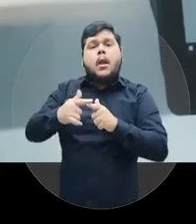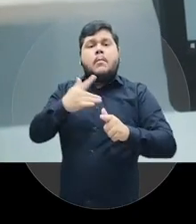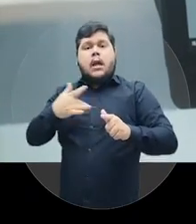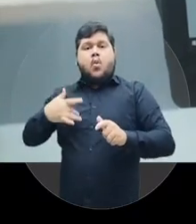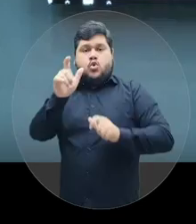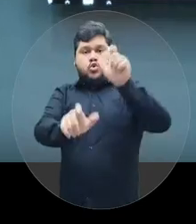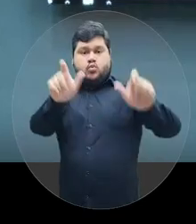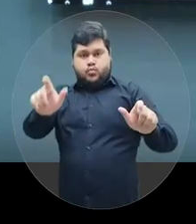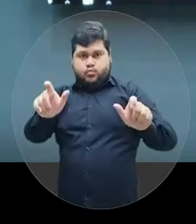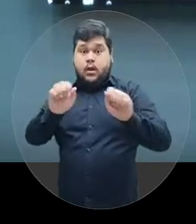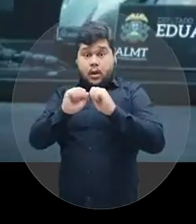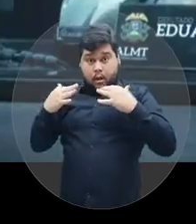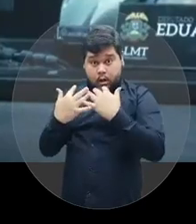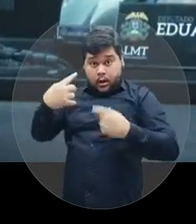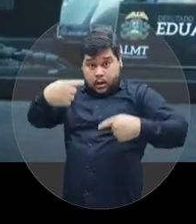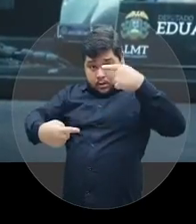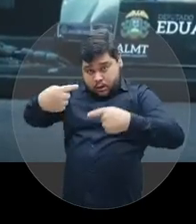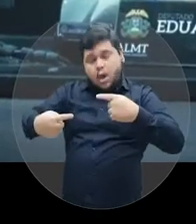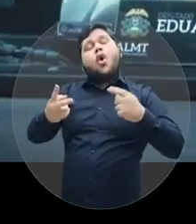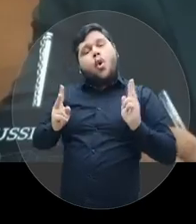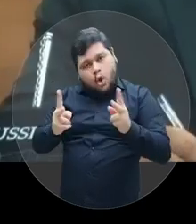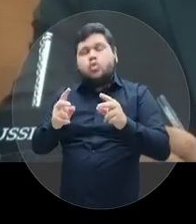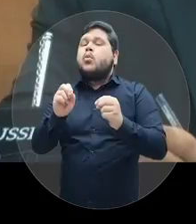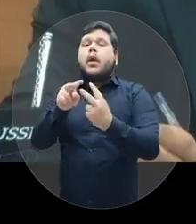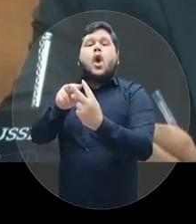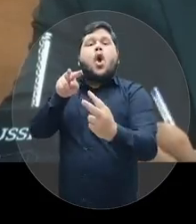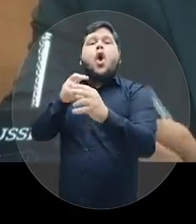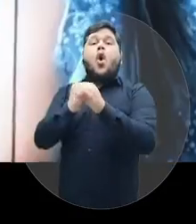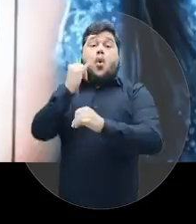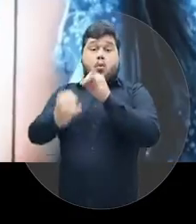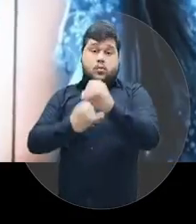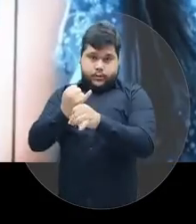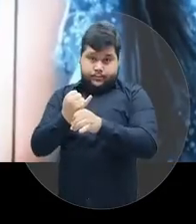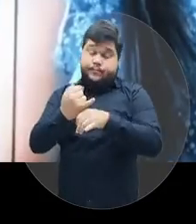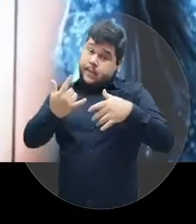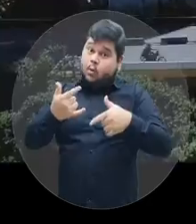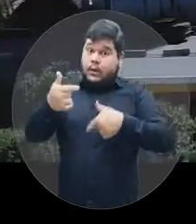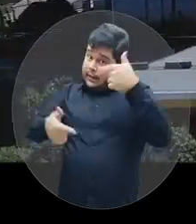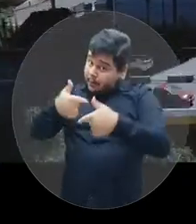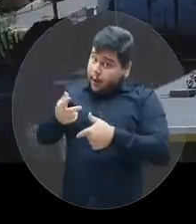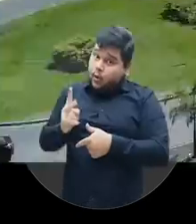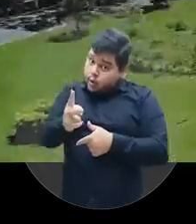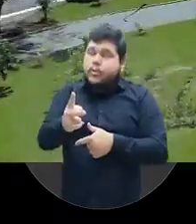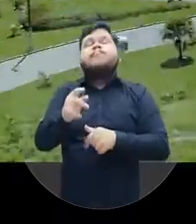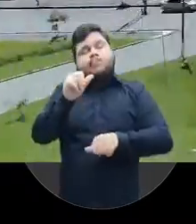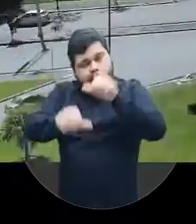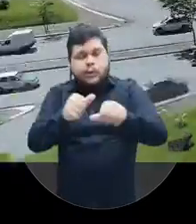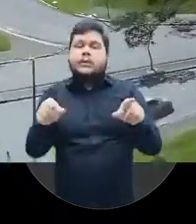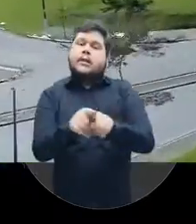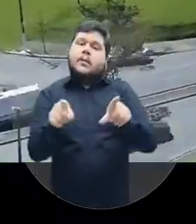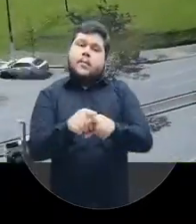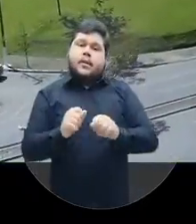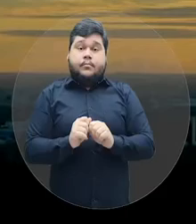saúde da população. E as sessões do plenário continuam sendo realizadas por meio de plataforma digital. As ações continuam